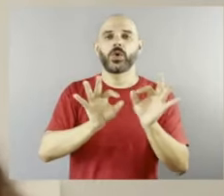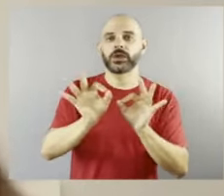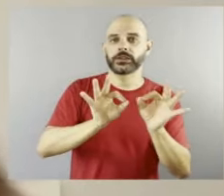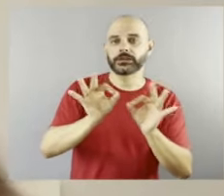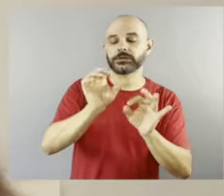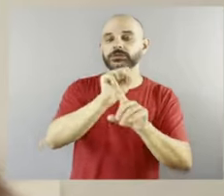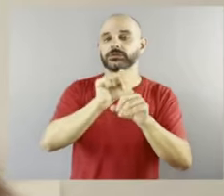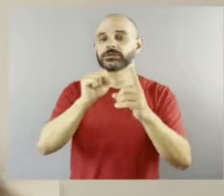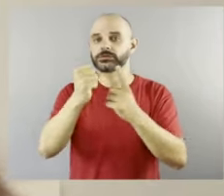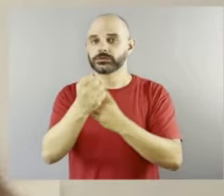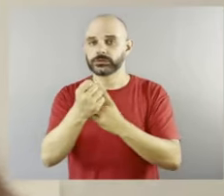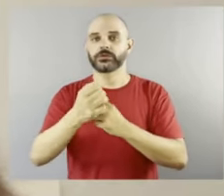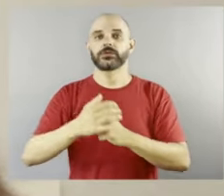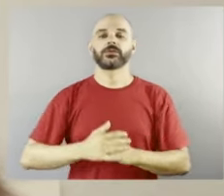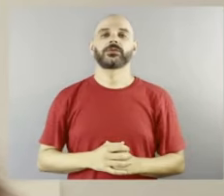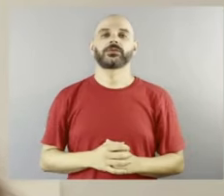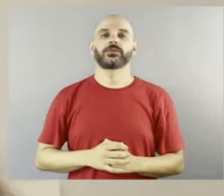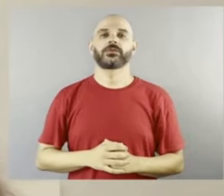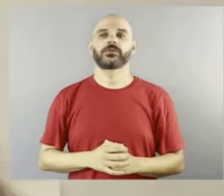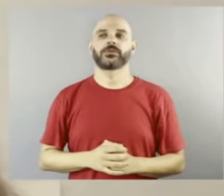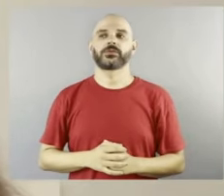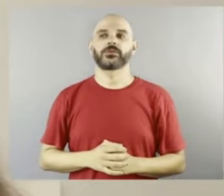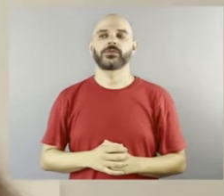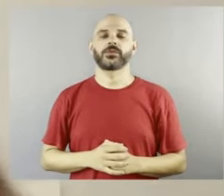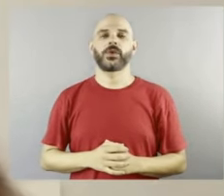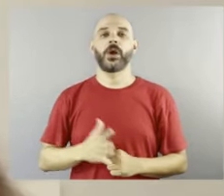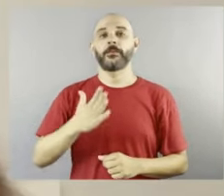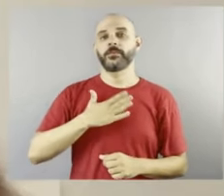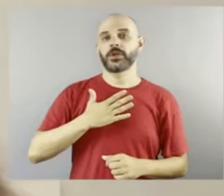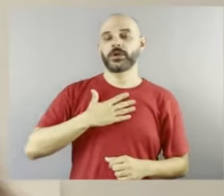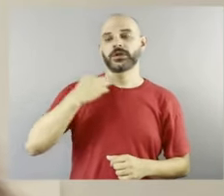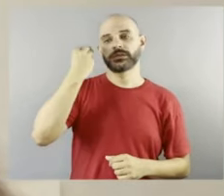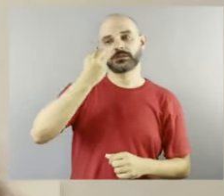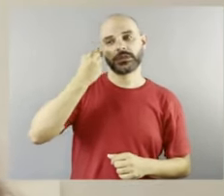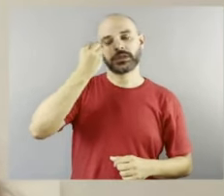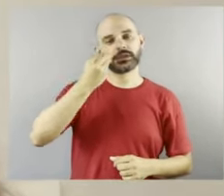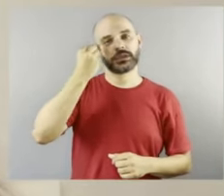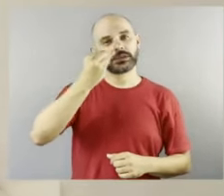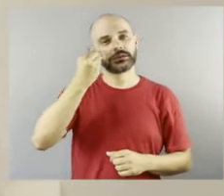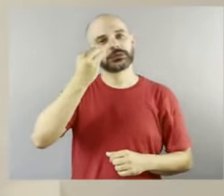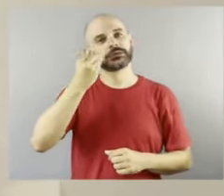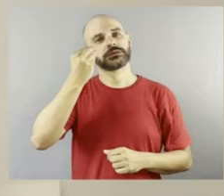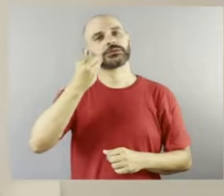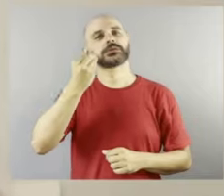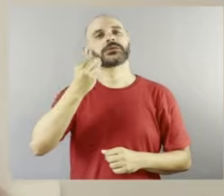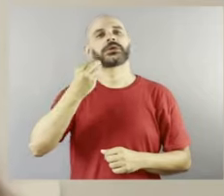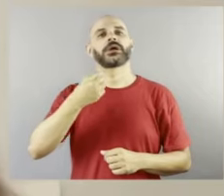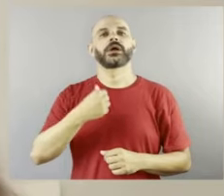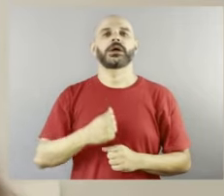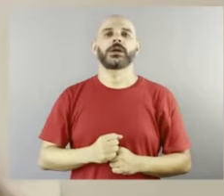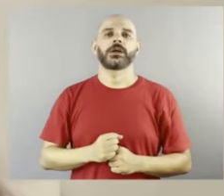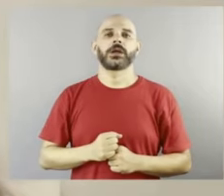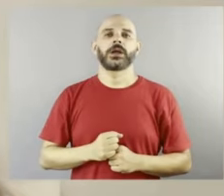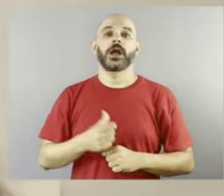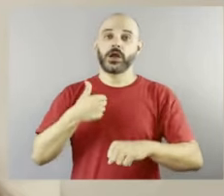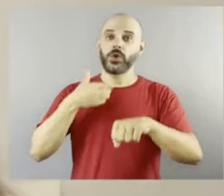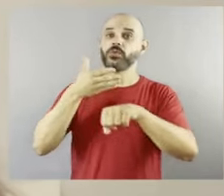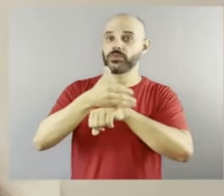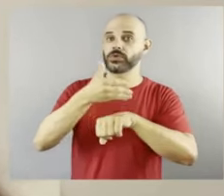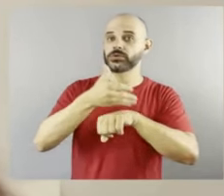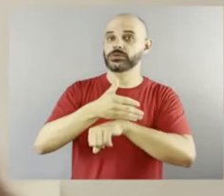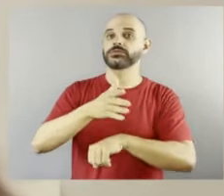social, né, que foi boa parte da minha experiência, onde ainda faço parte. Nós